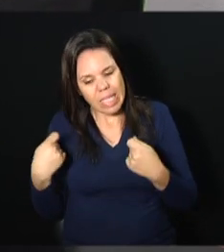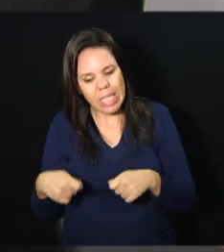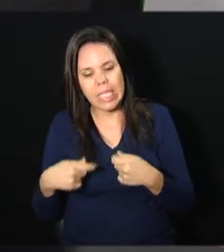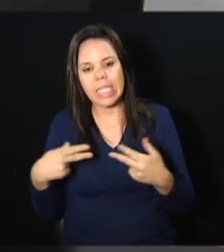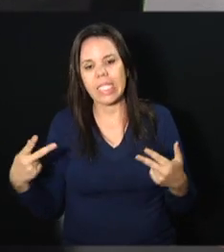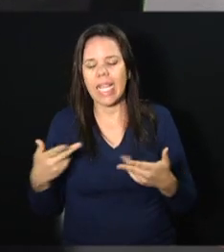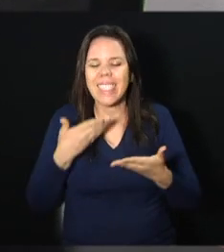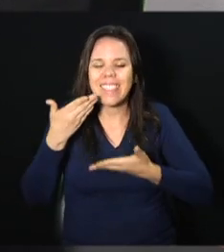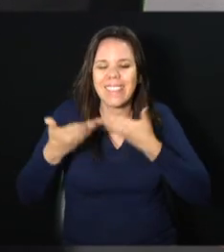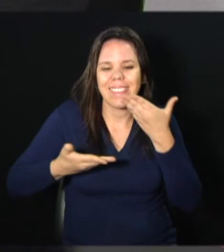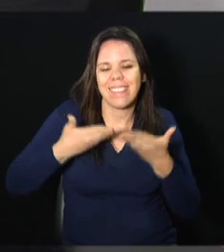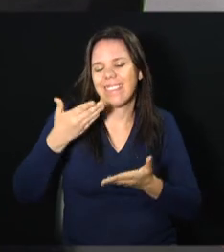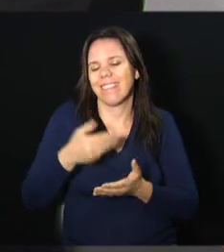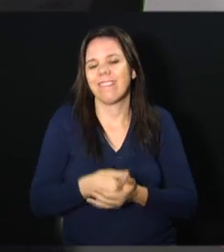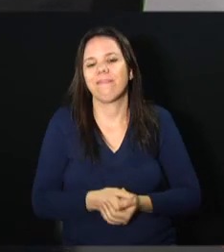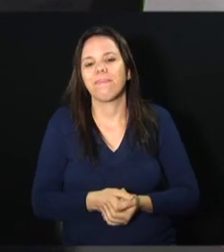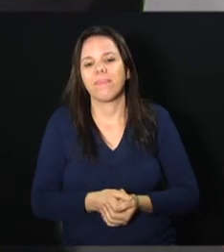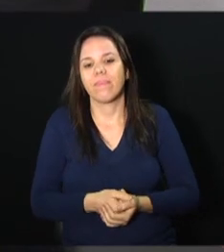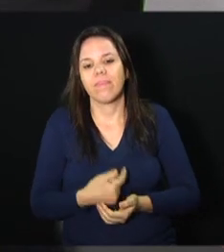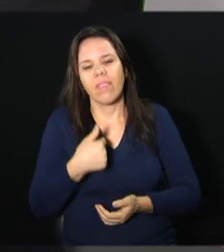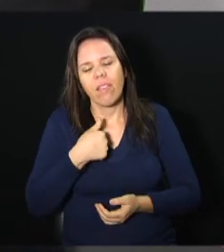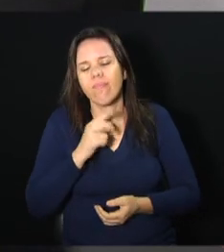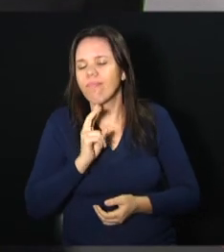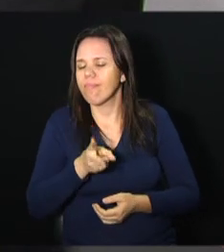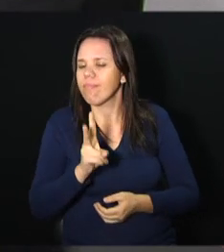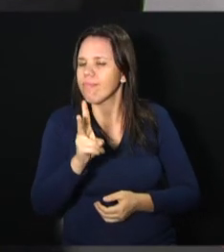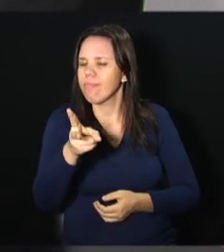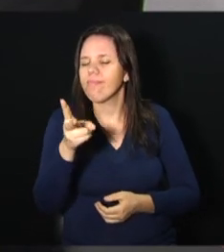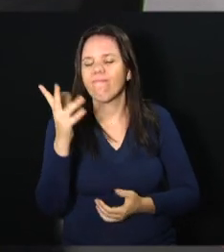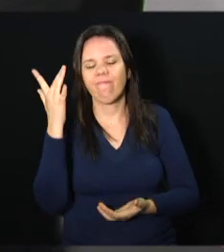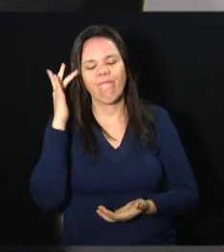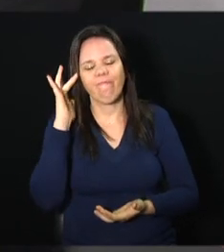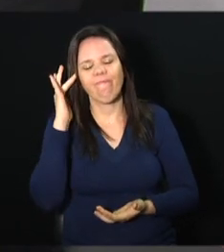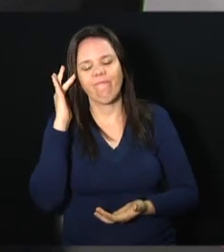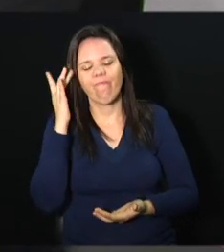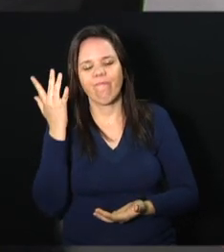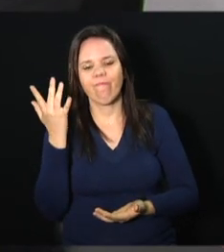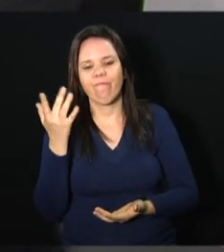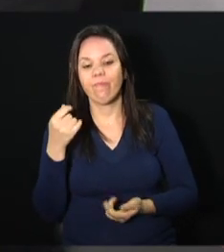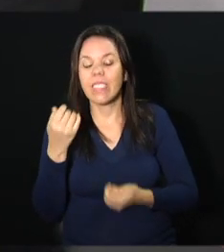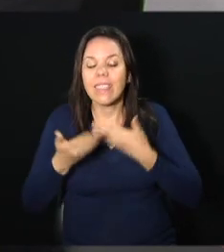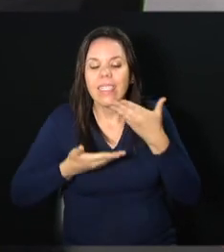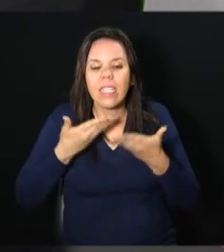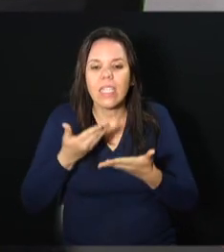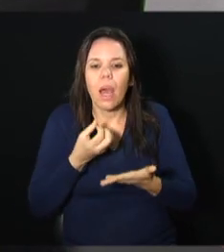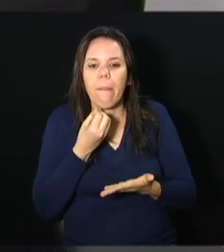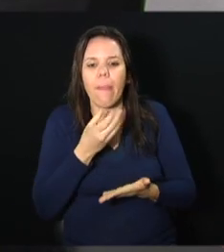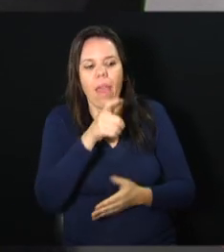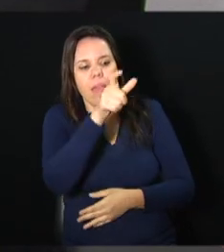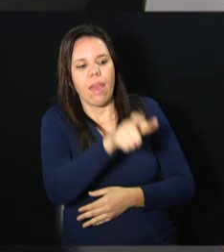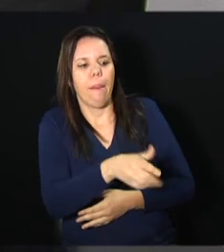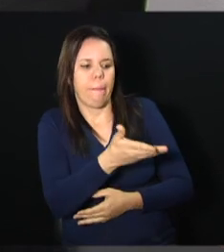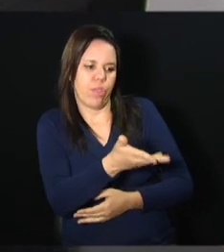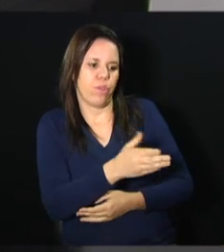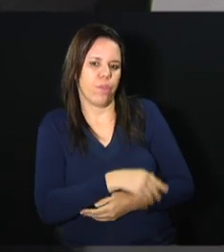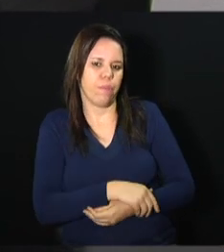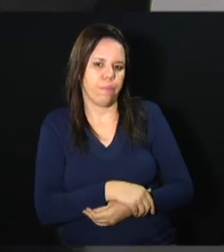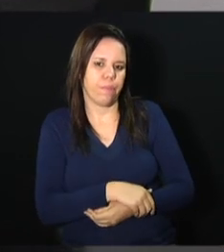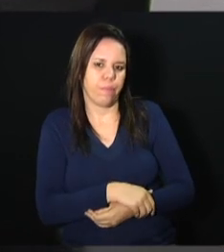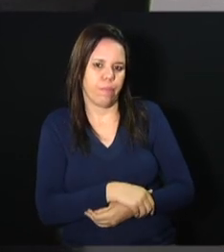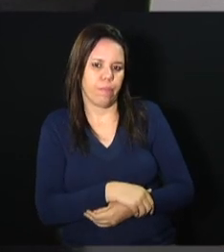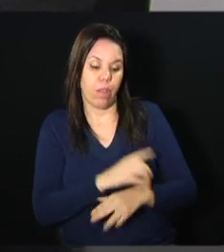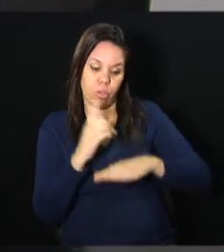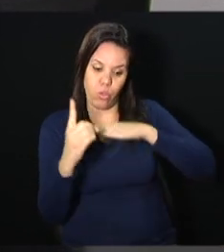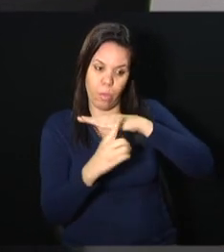que tem que ser bem tratado. Então eu sempre achei que a gente tinha que tratar bem, tanto o cliente do